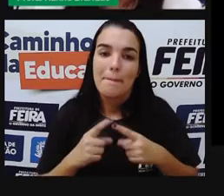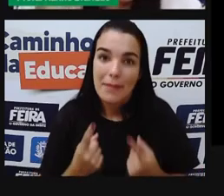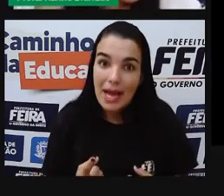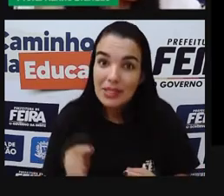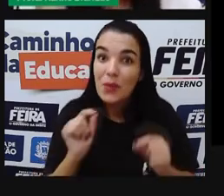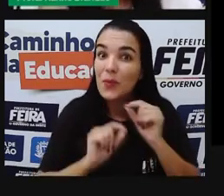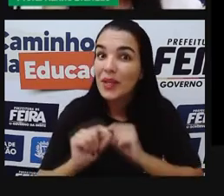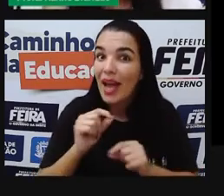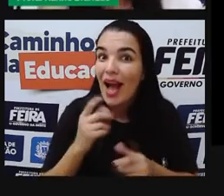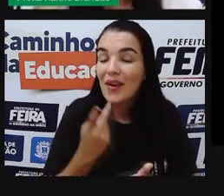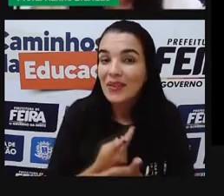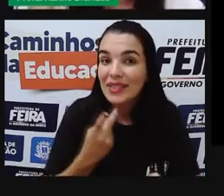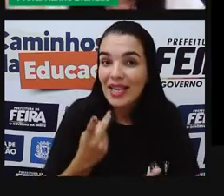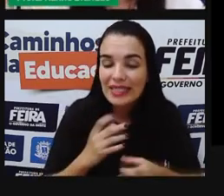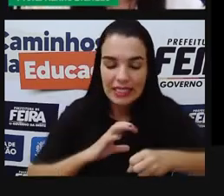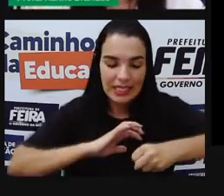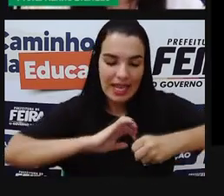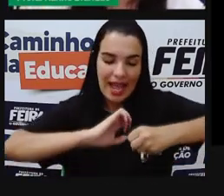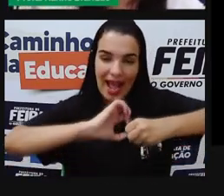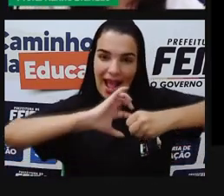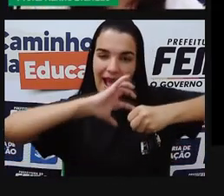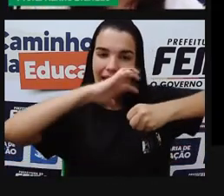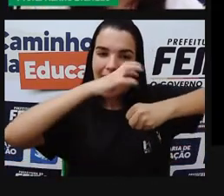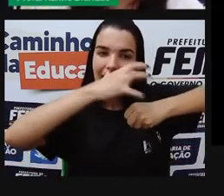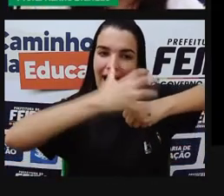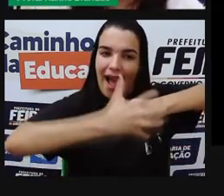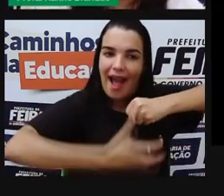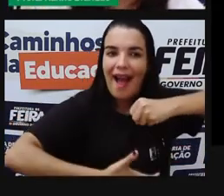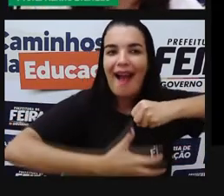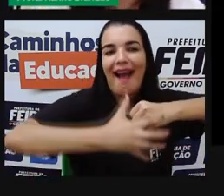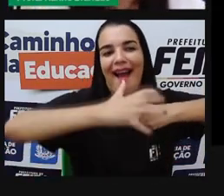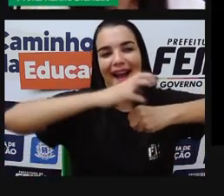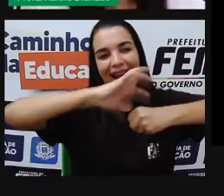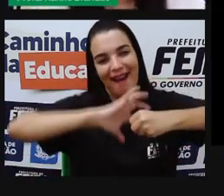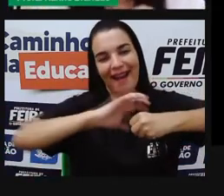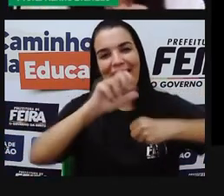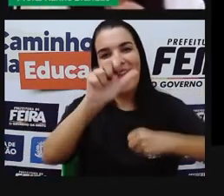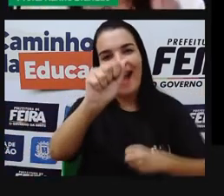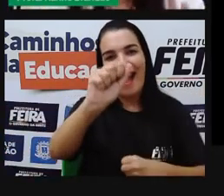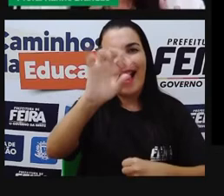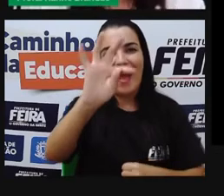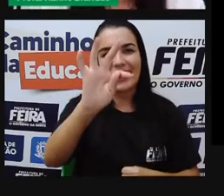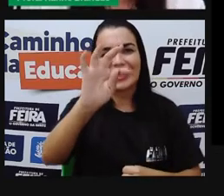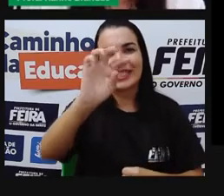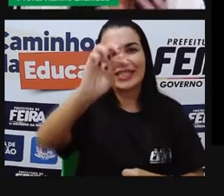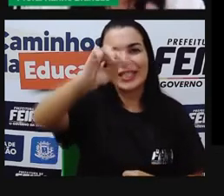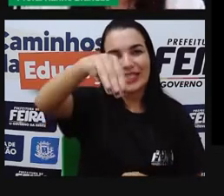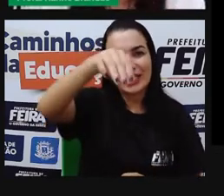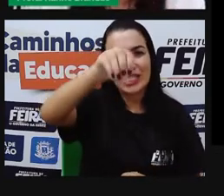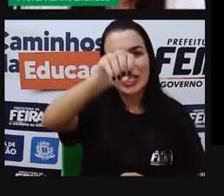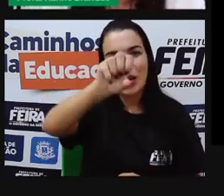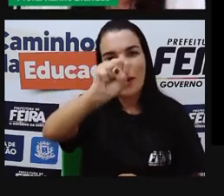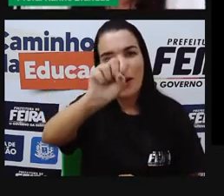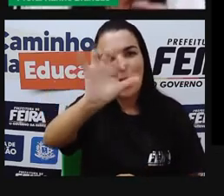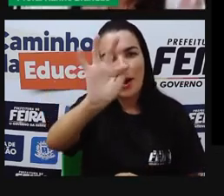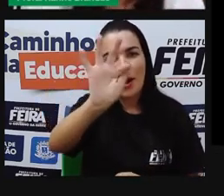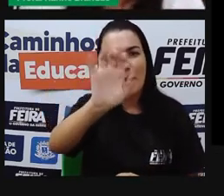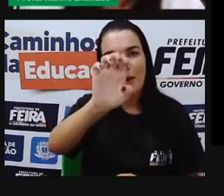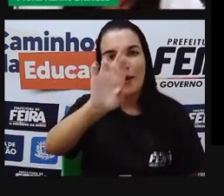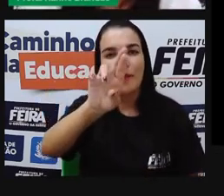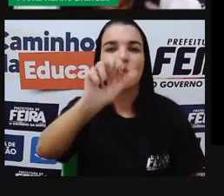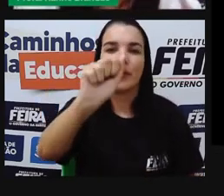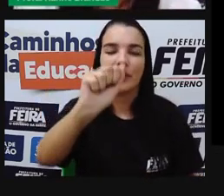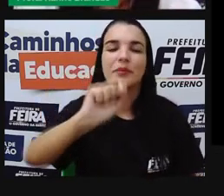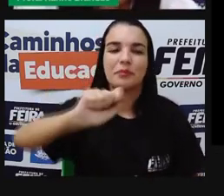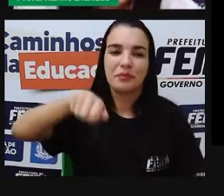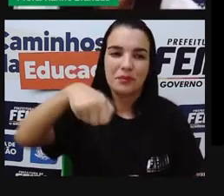atmosfera, né? E o movimento do nosso planeta faz com que a Terra nos dê a